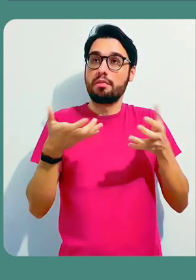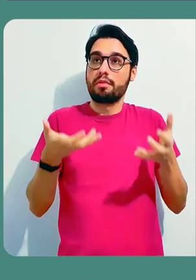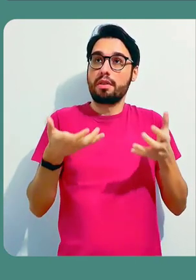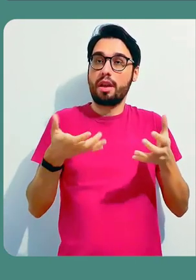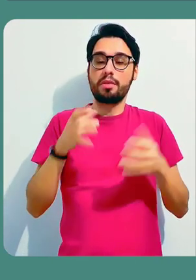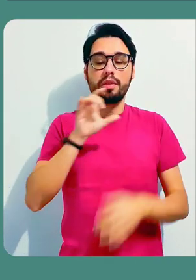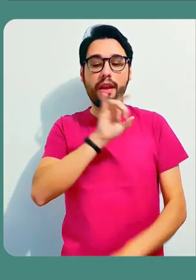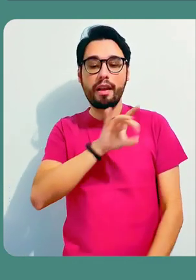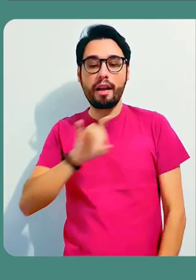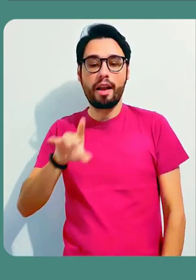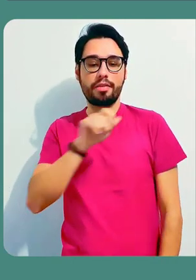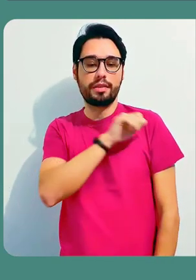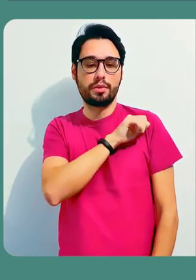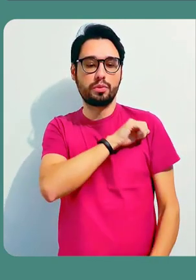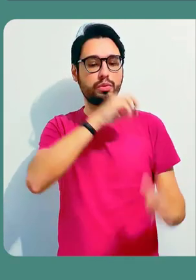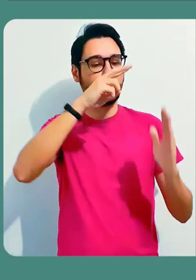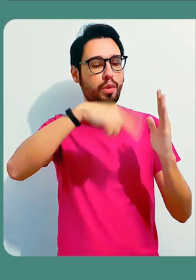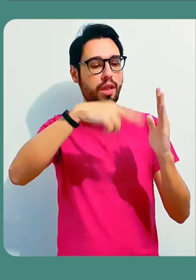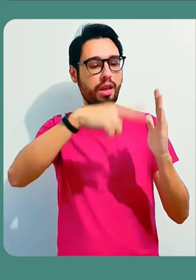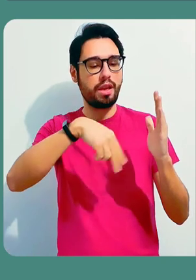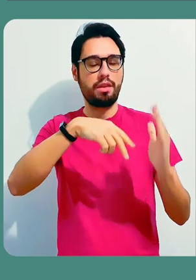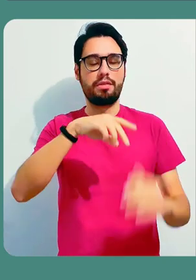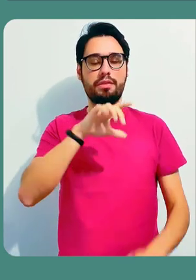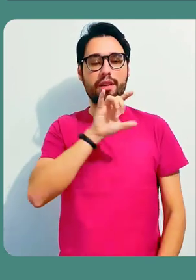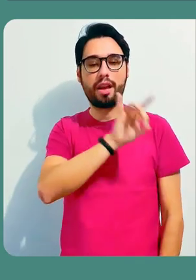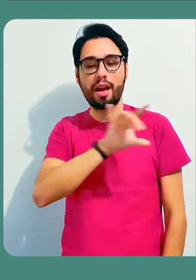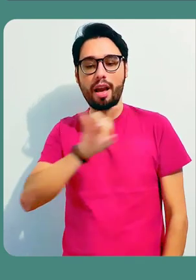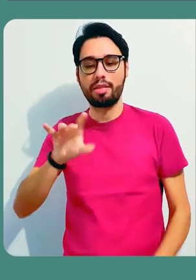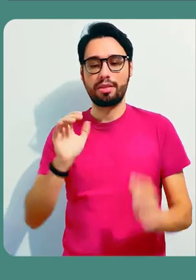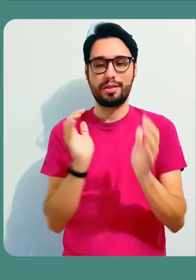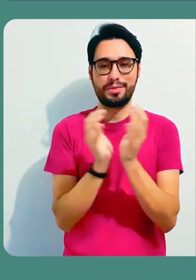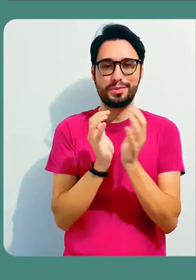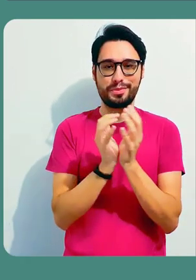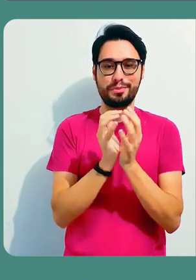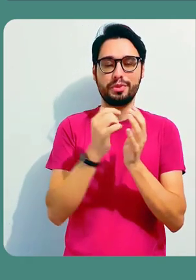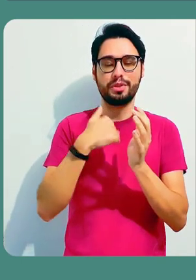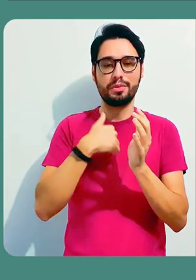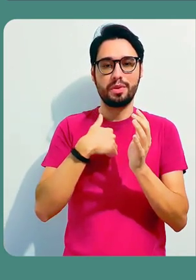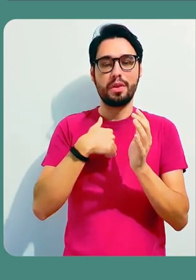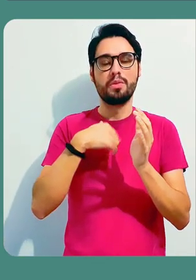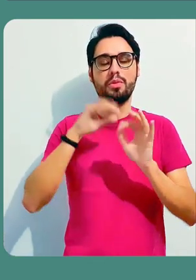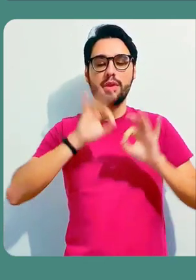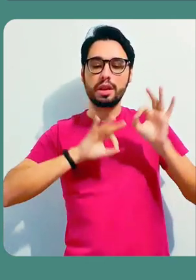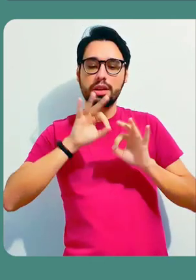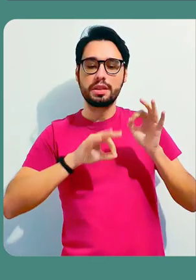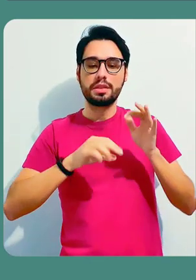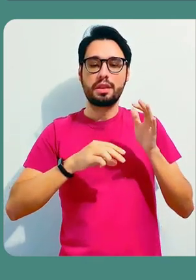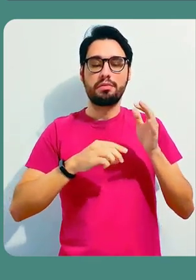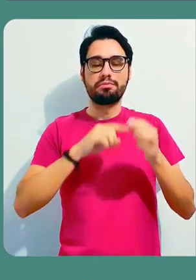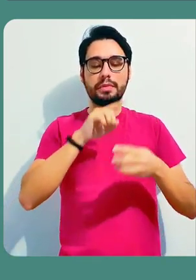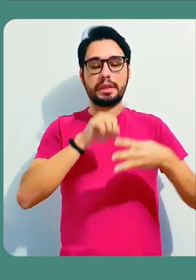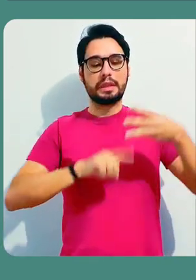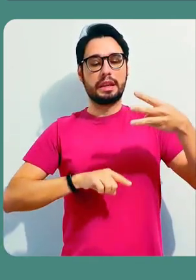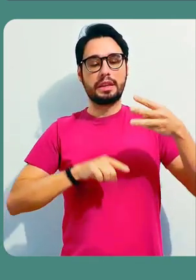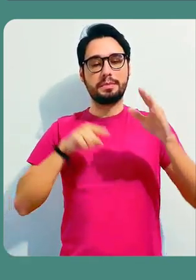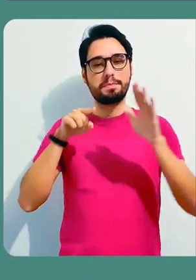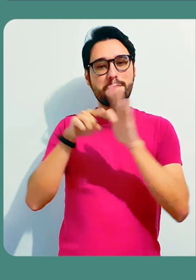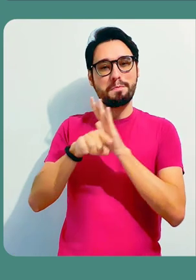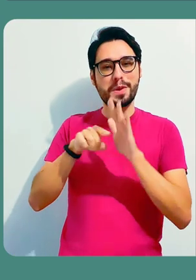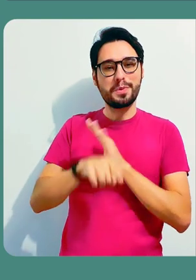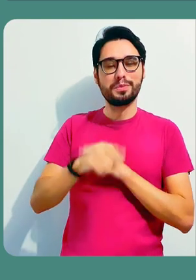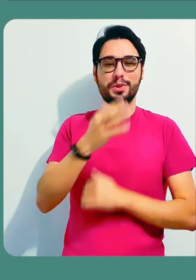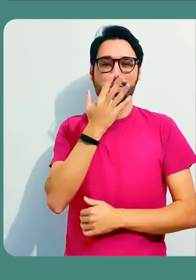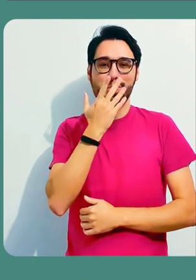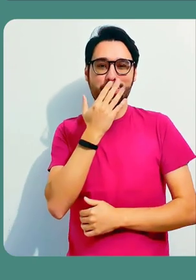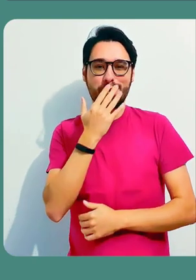Depois, para estimular que os alunos lessem a produção dos colegas, eu lancei, então, três questionamentos. Eu